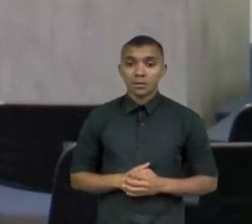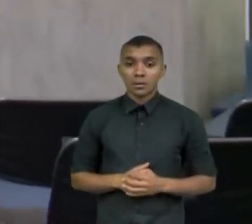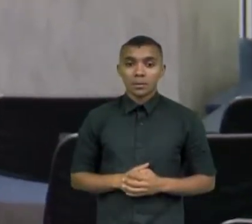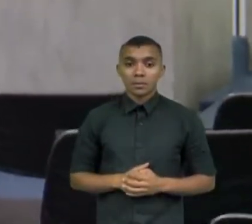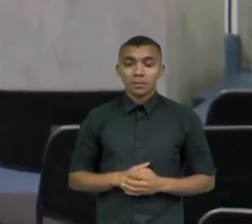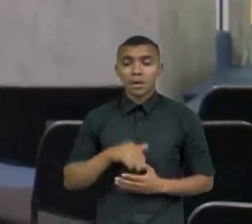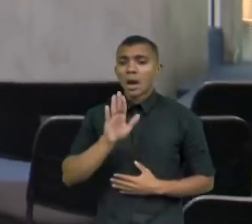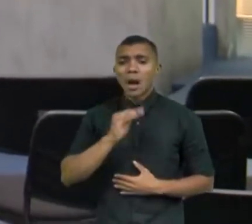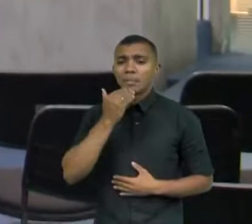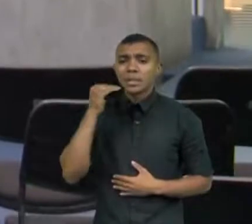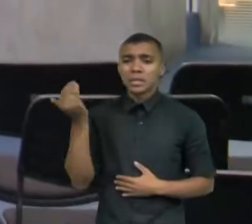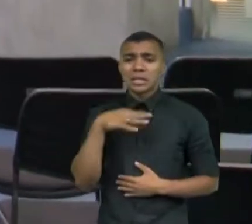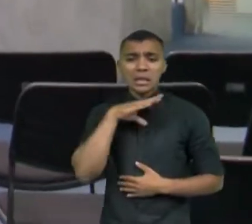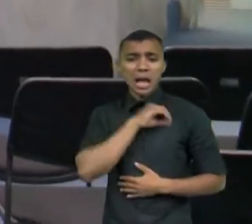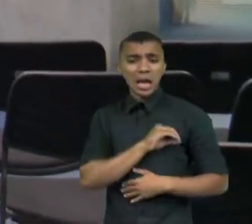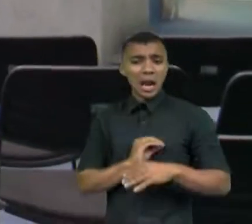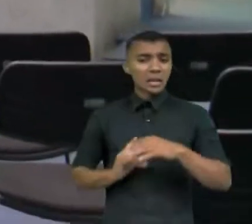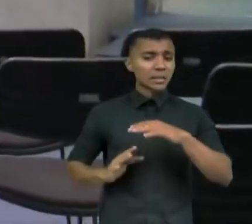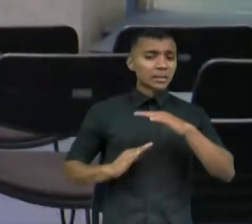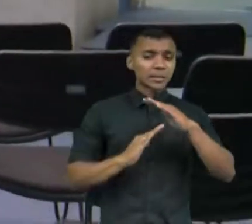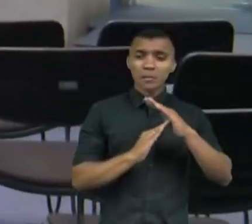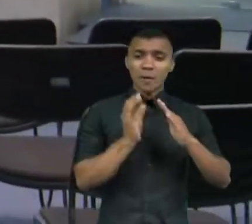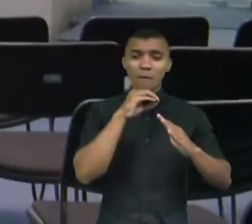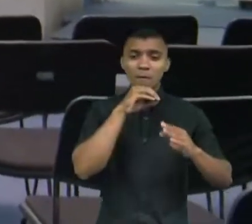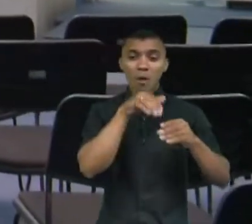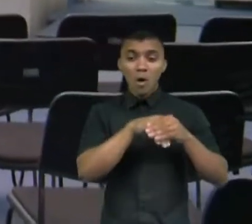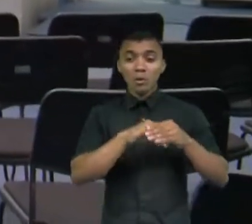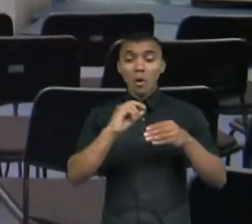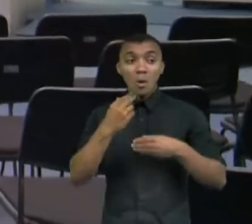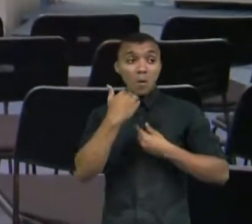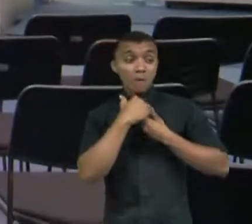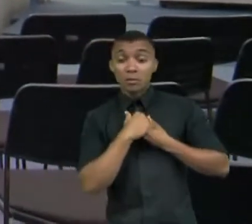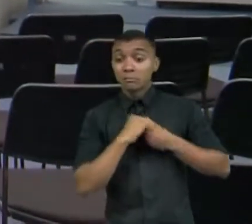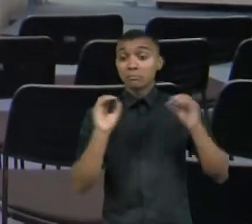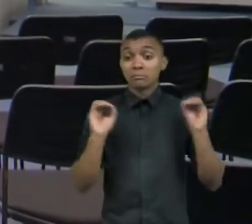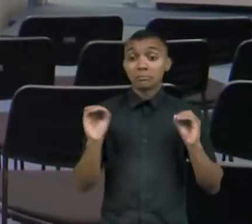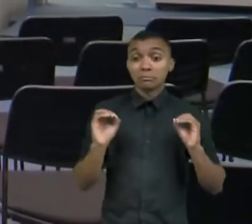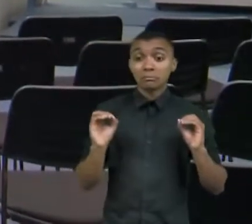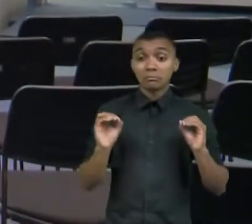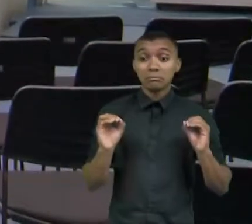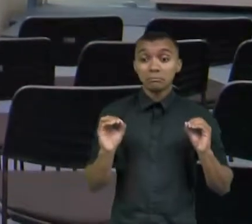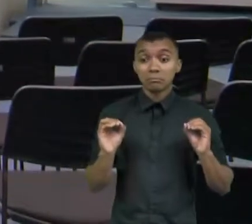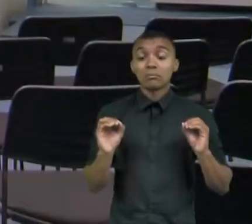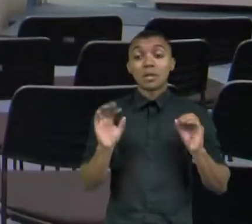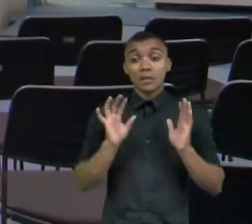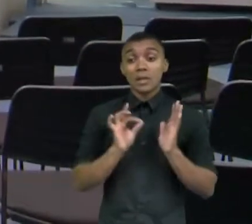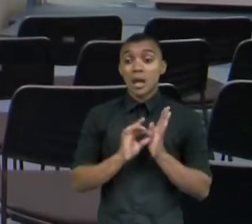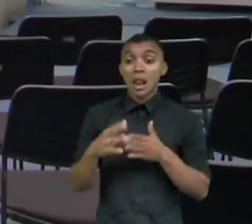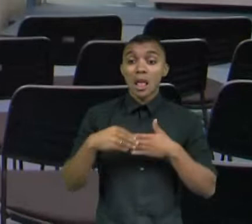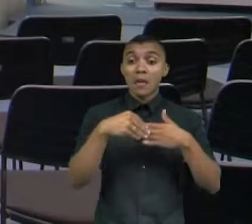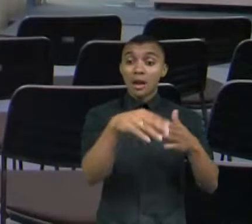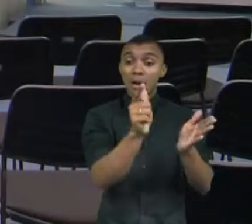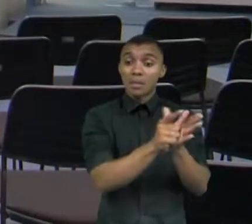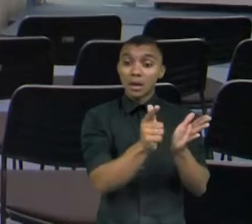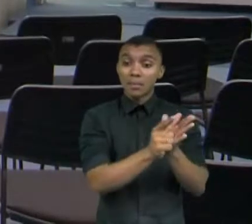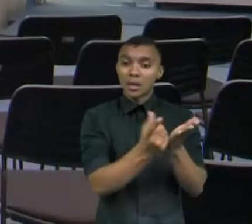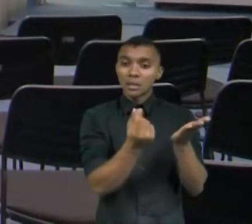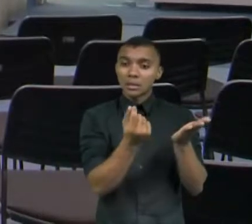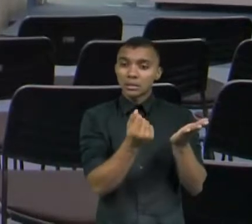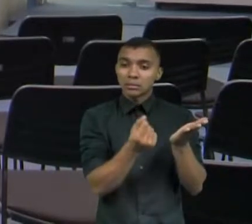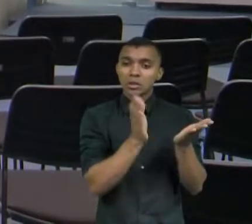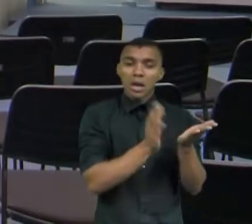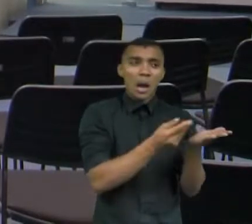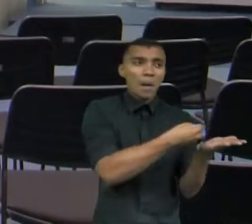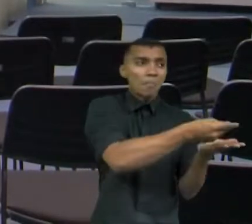renda mínima para votar ou ser votado. O eleitor levava a cédula de votação, que era distribuída